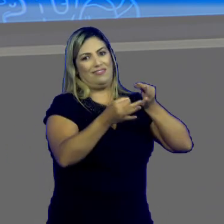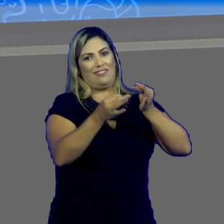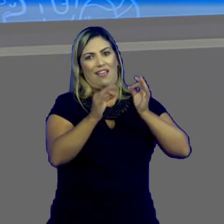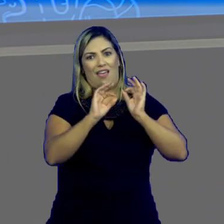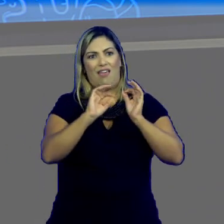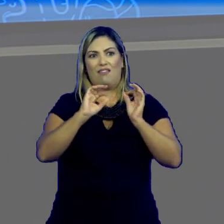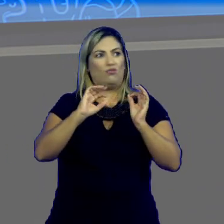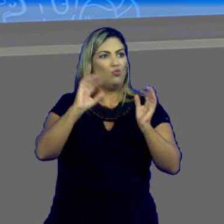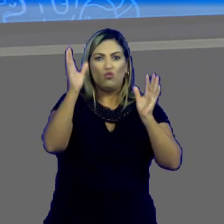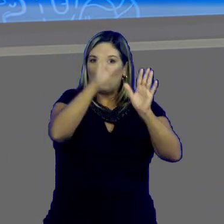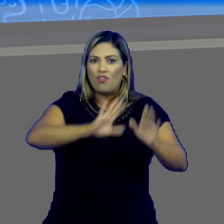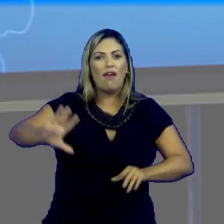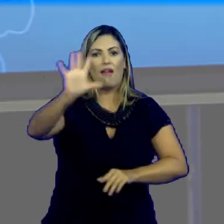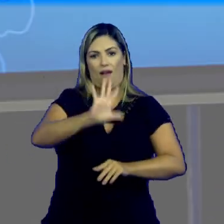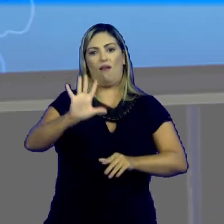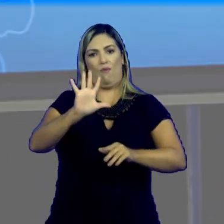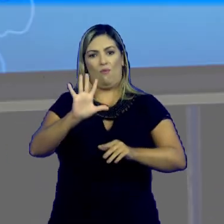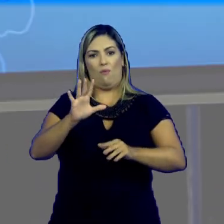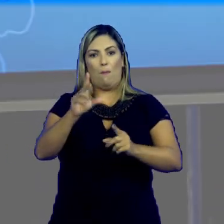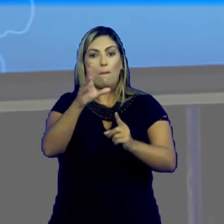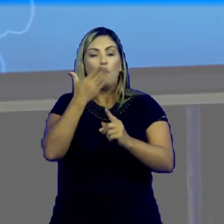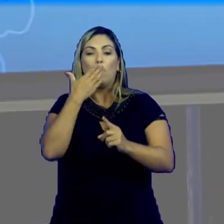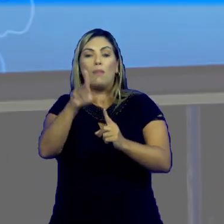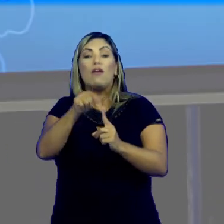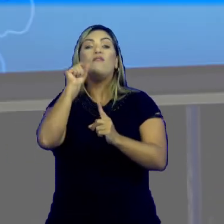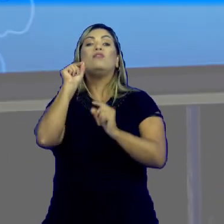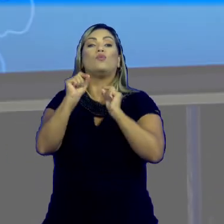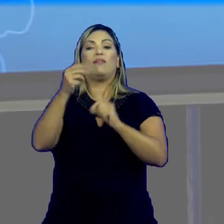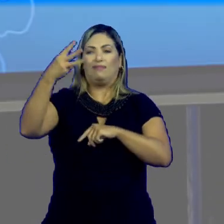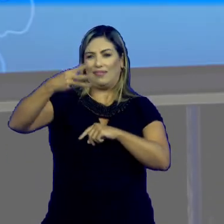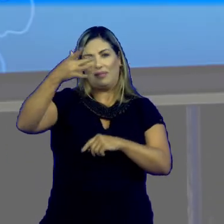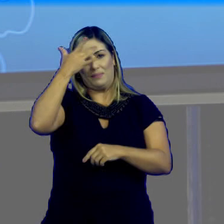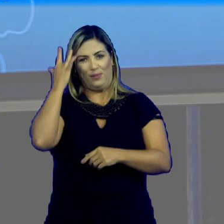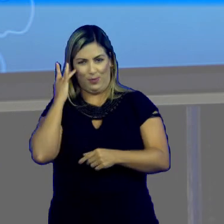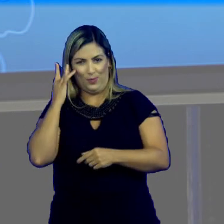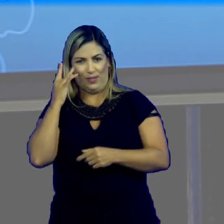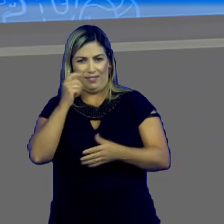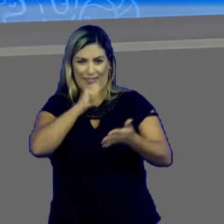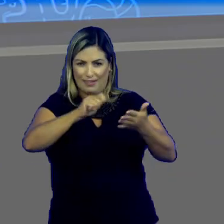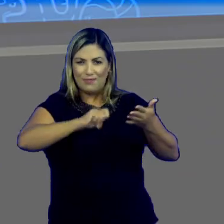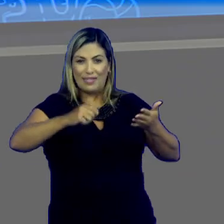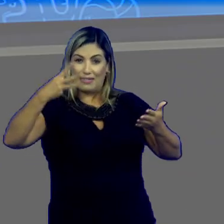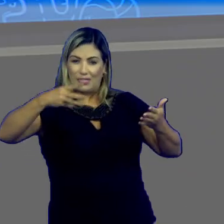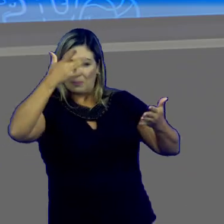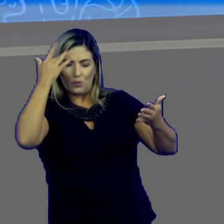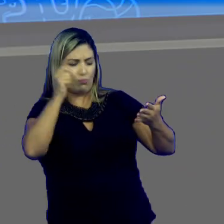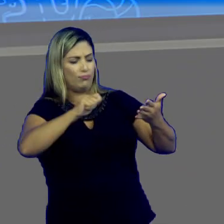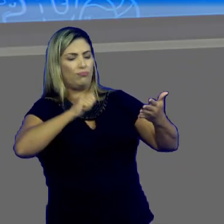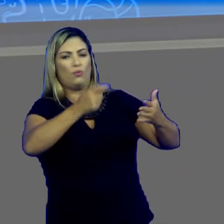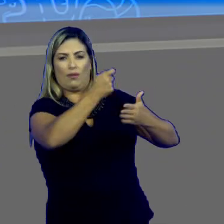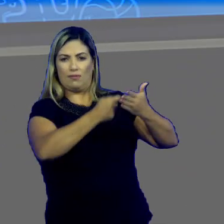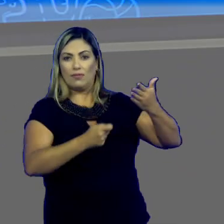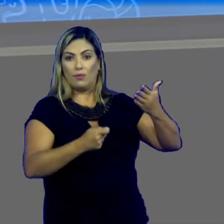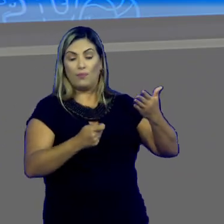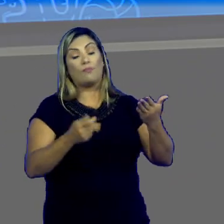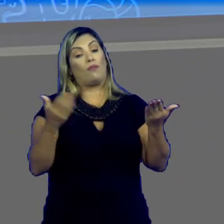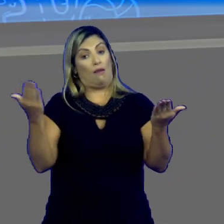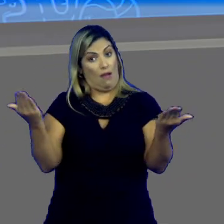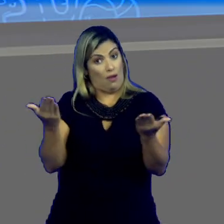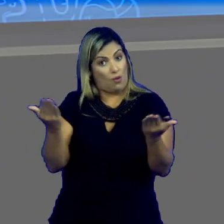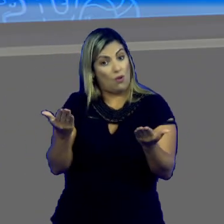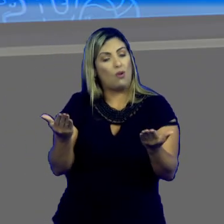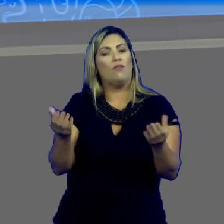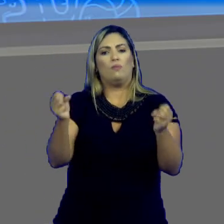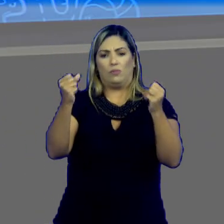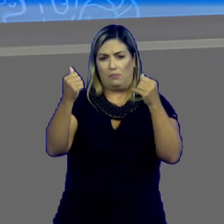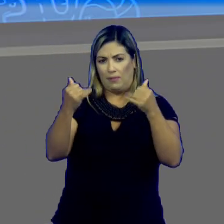agora é universal. E preferência agora, pela terceira pessoa. Agora, nós vamos então